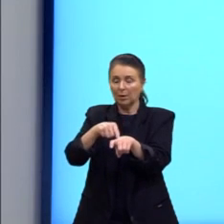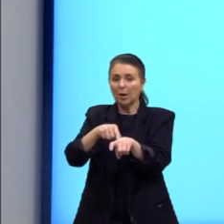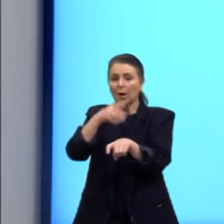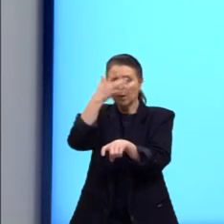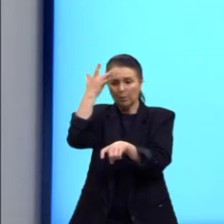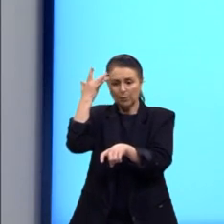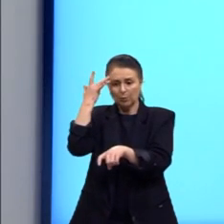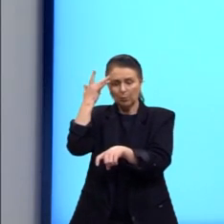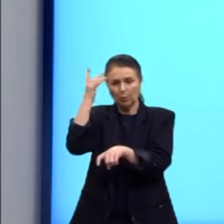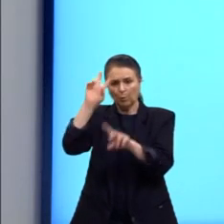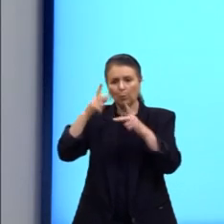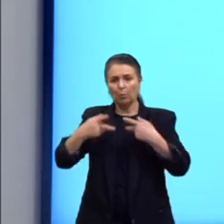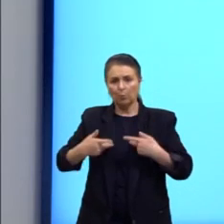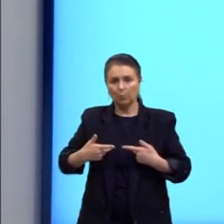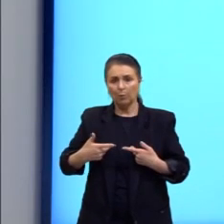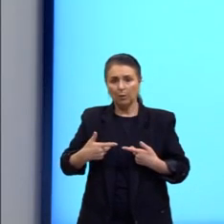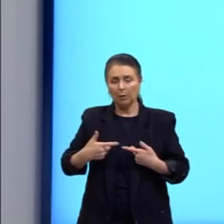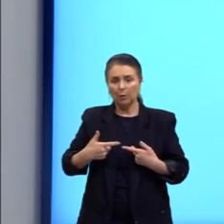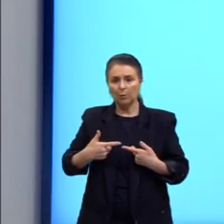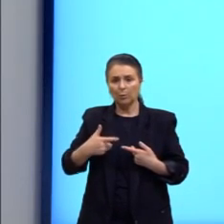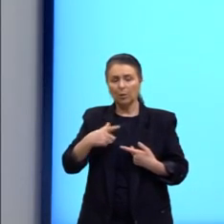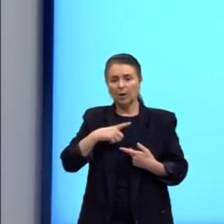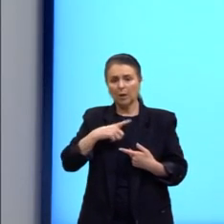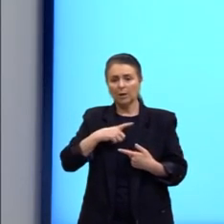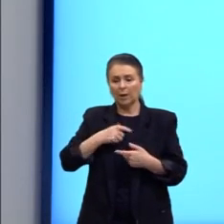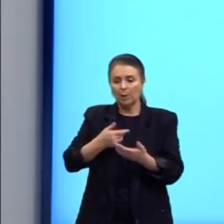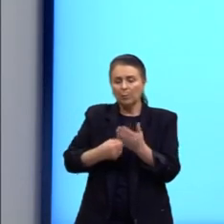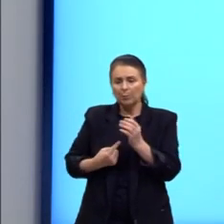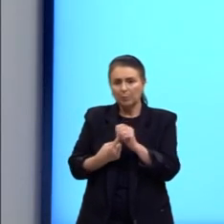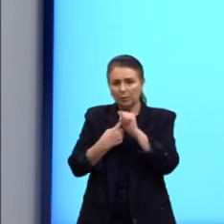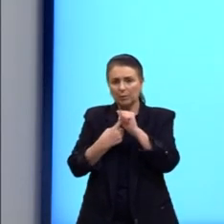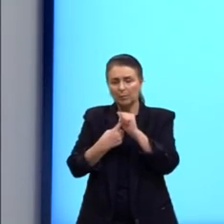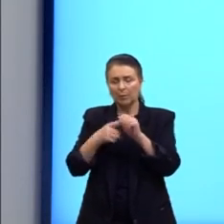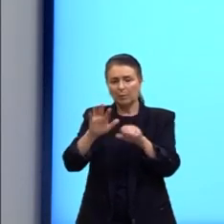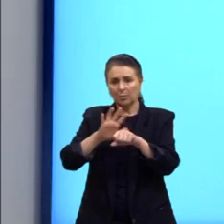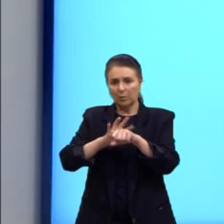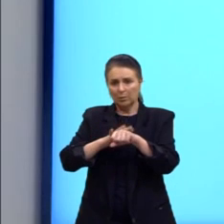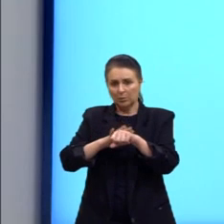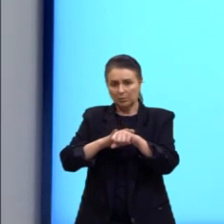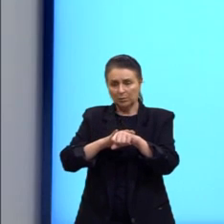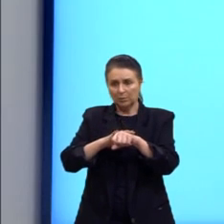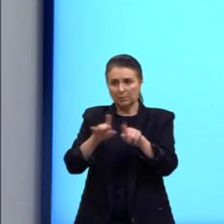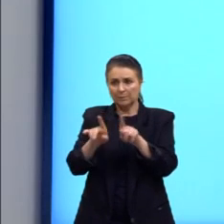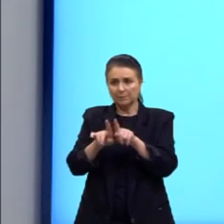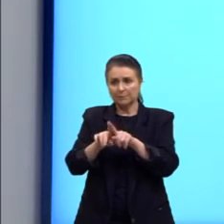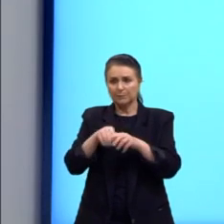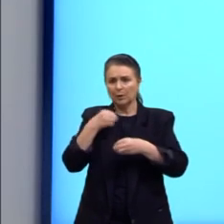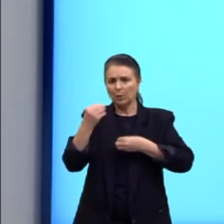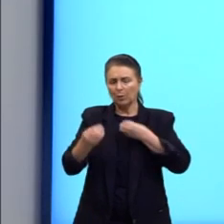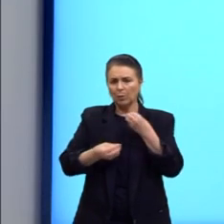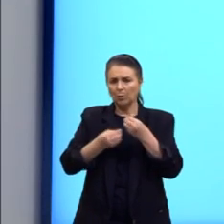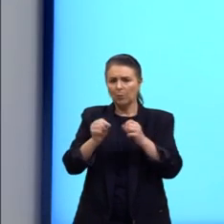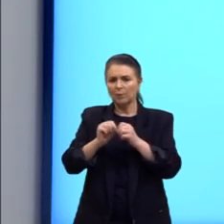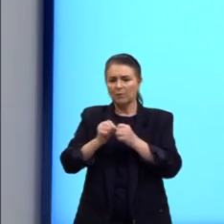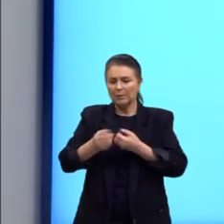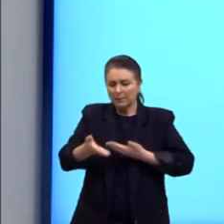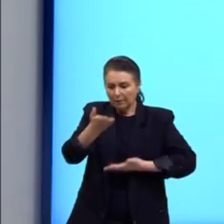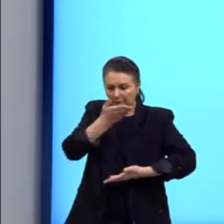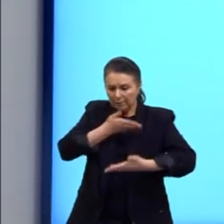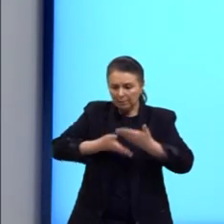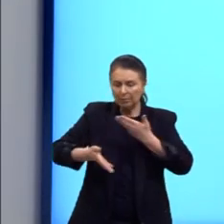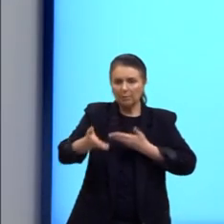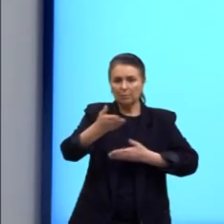definitivo. Isso é o principal aí da doença para vocês terem em mente. Como é que ocorre, então, a transmissão dessa